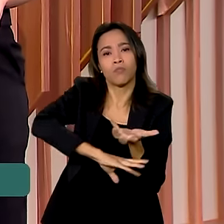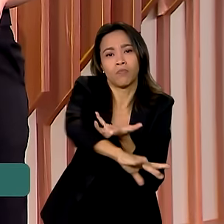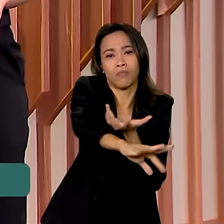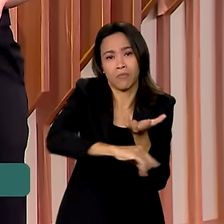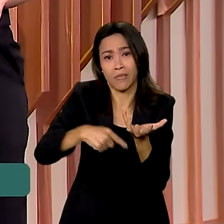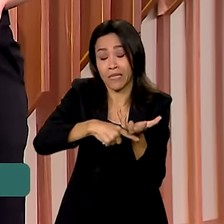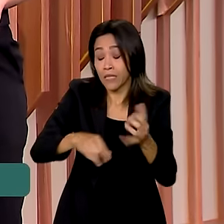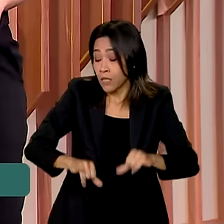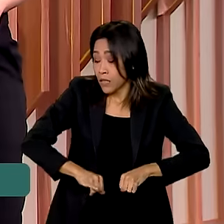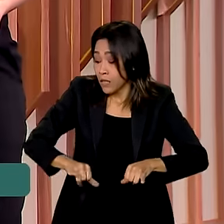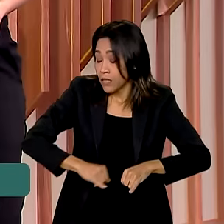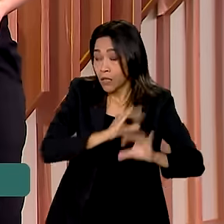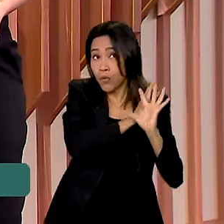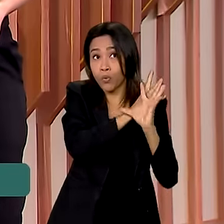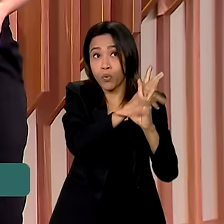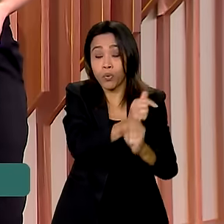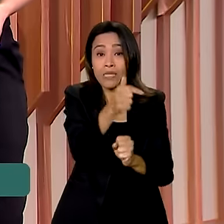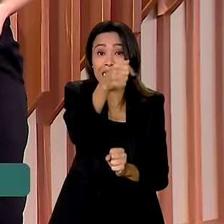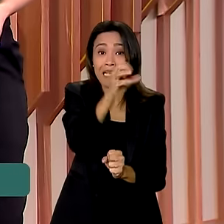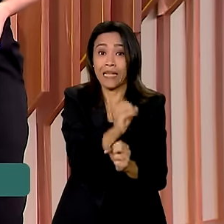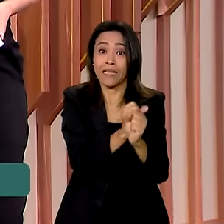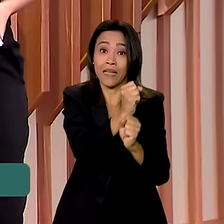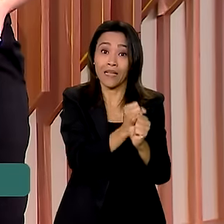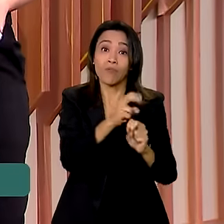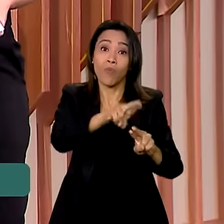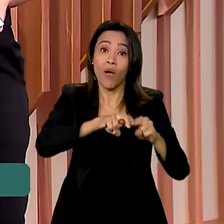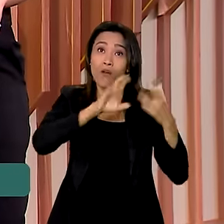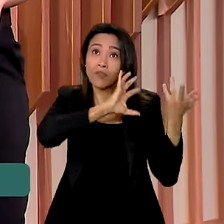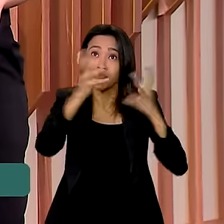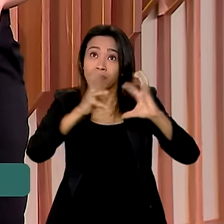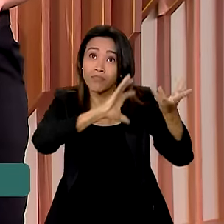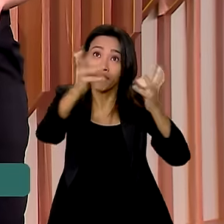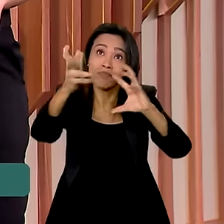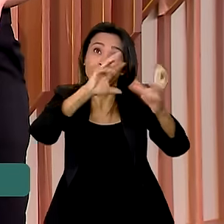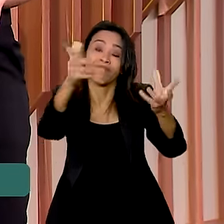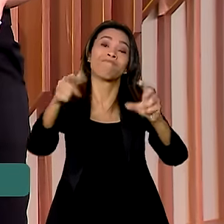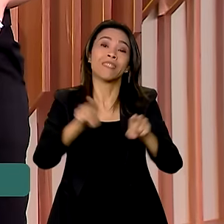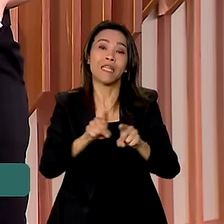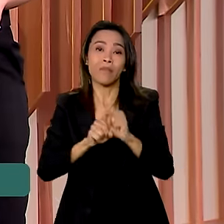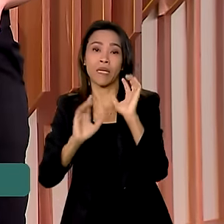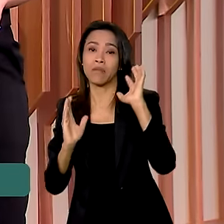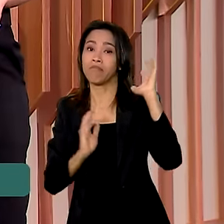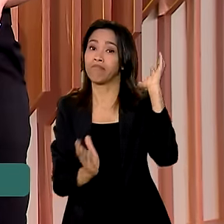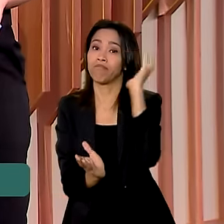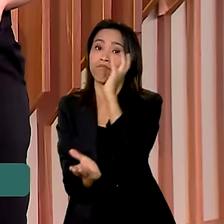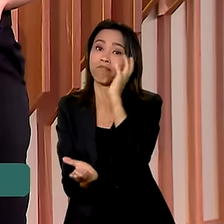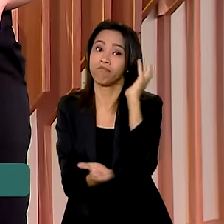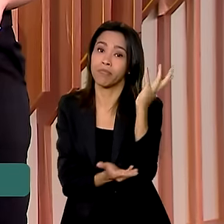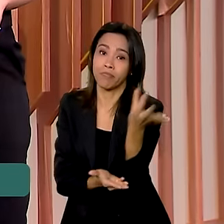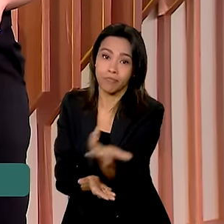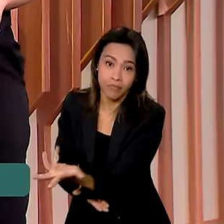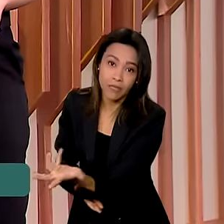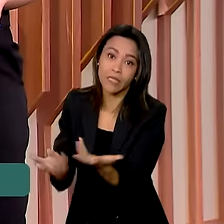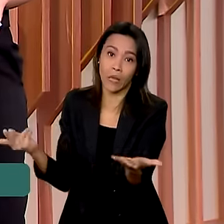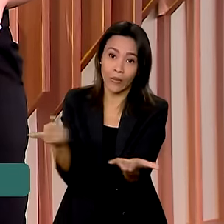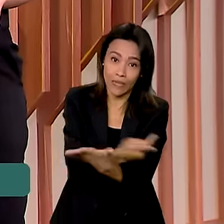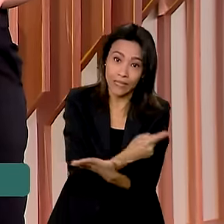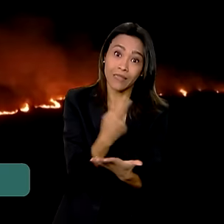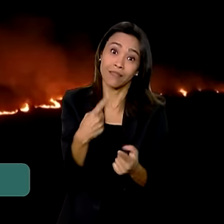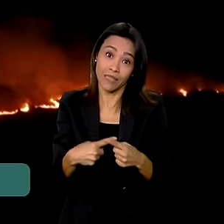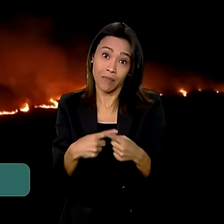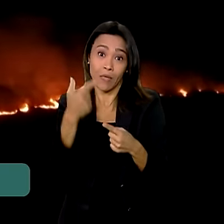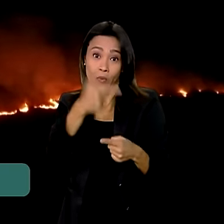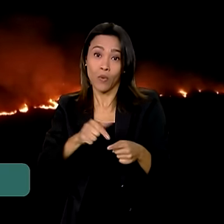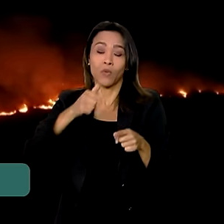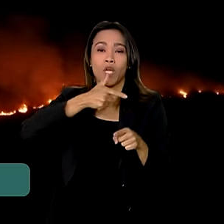seca em 70 anos, intensificada pela mudança do clima, pelos desmatamentos ilegais e por fenômenos como o Ninho.